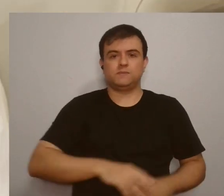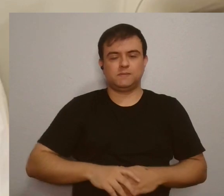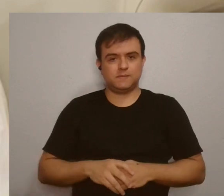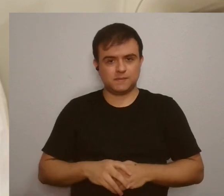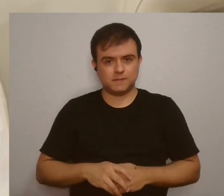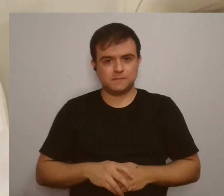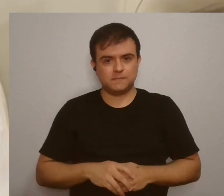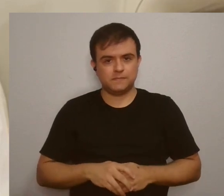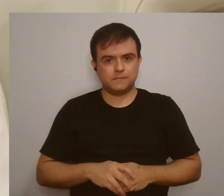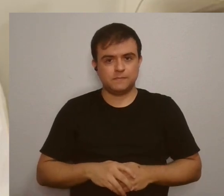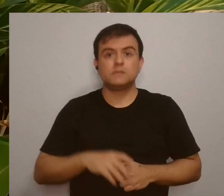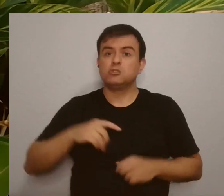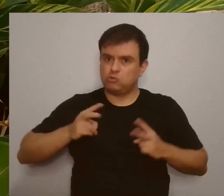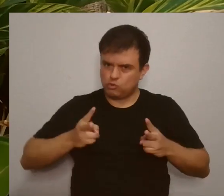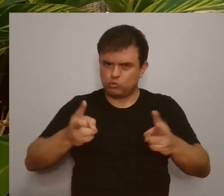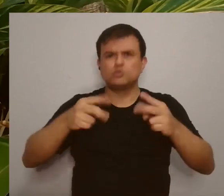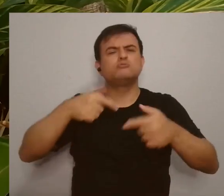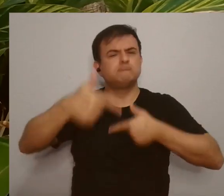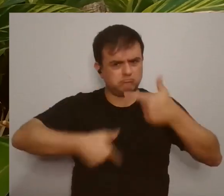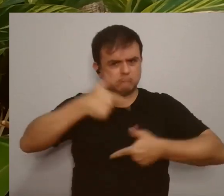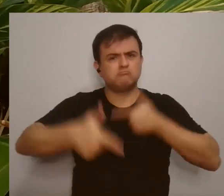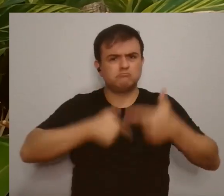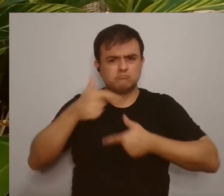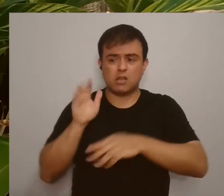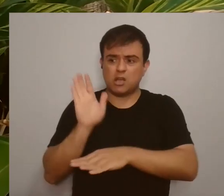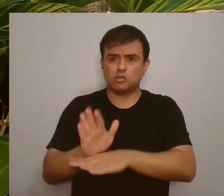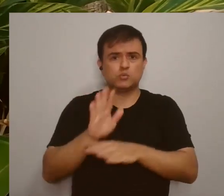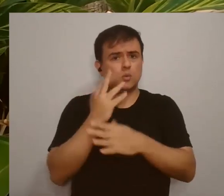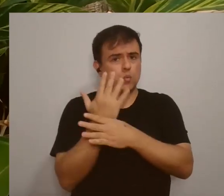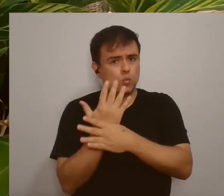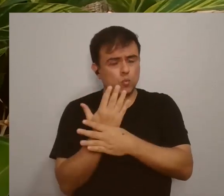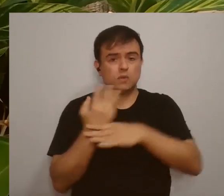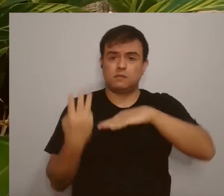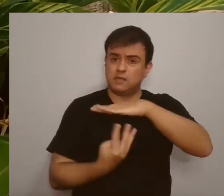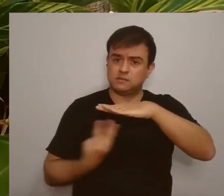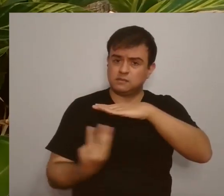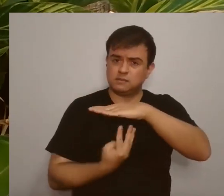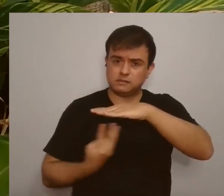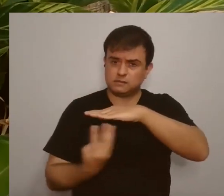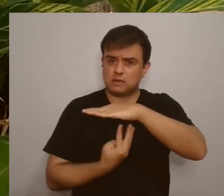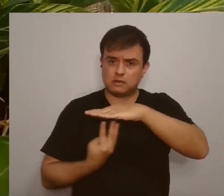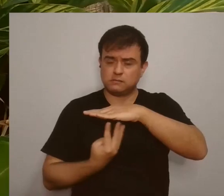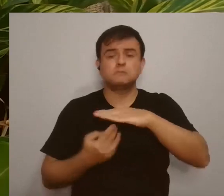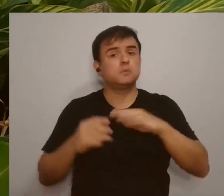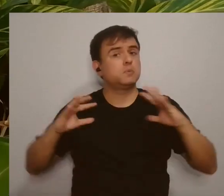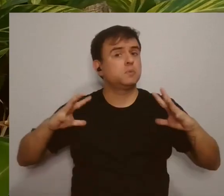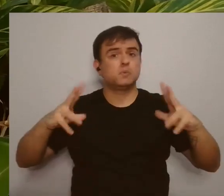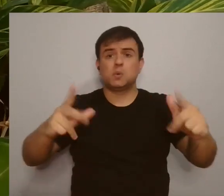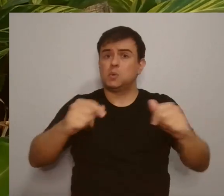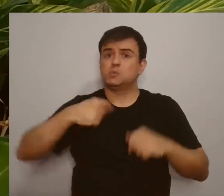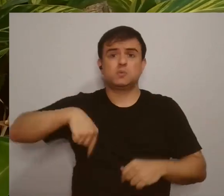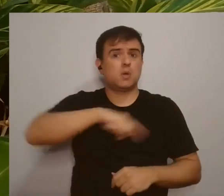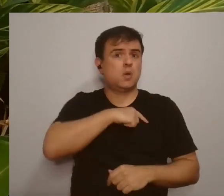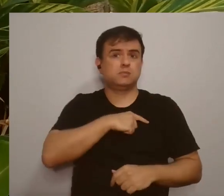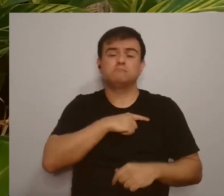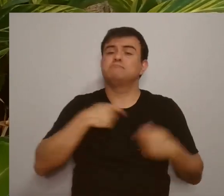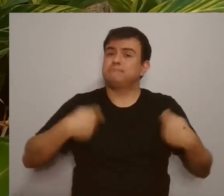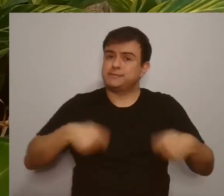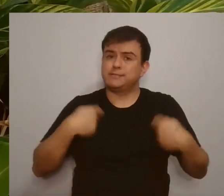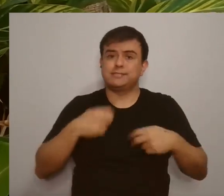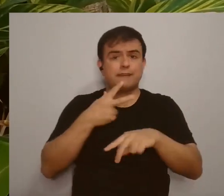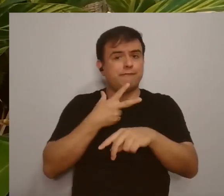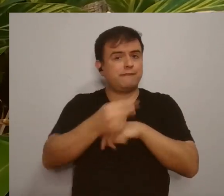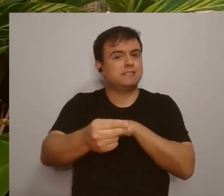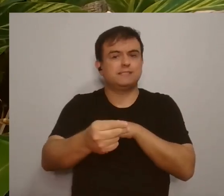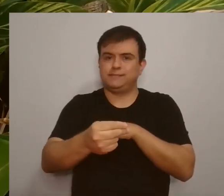depositam em nossa instituição. E vamos continuar fazendo pela URGS, pela terceirizada, por nós todos,